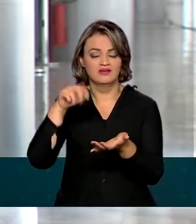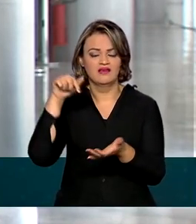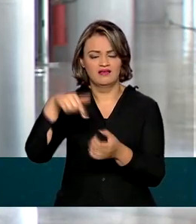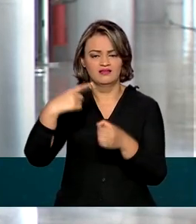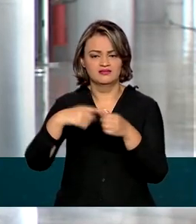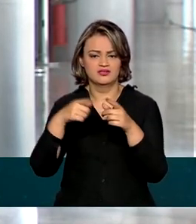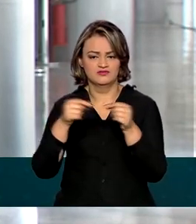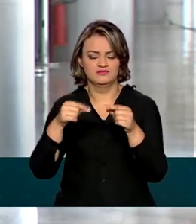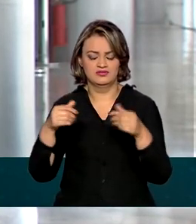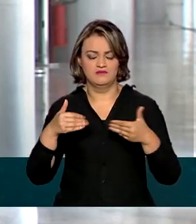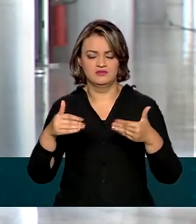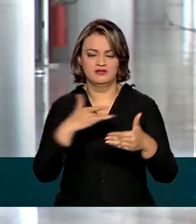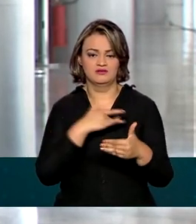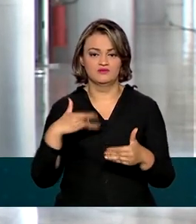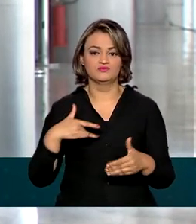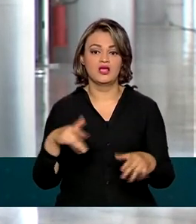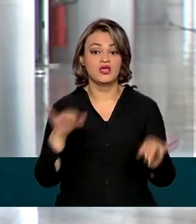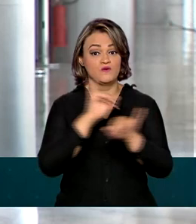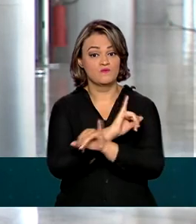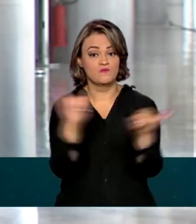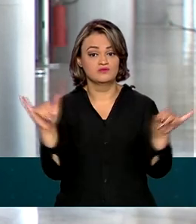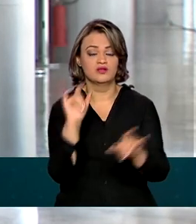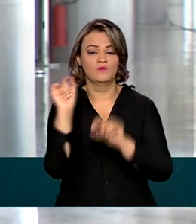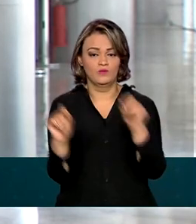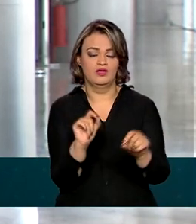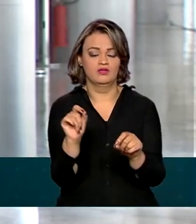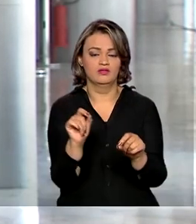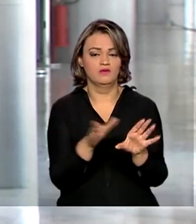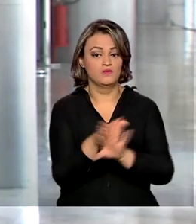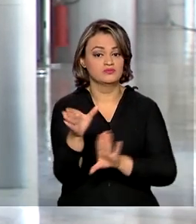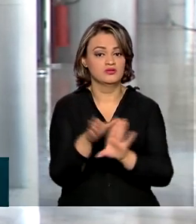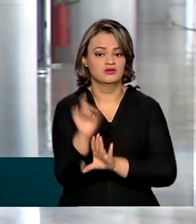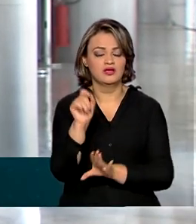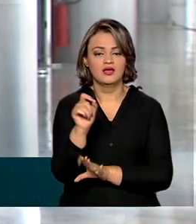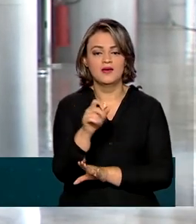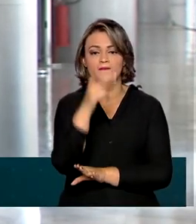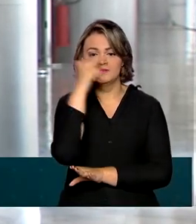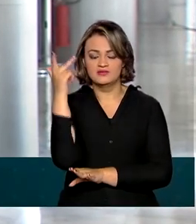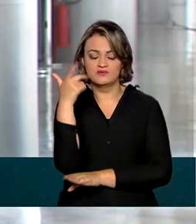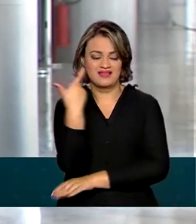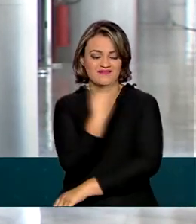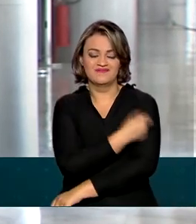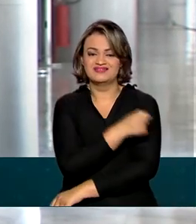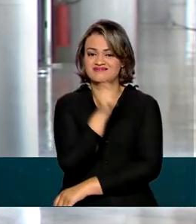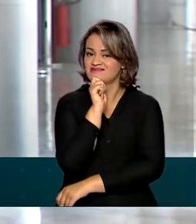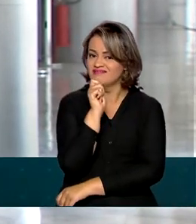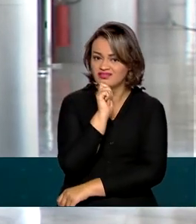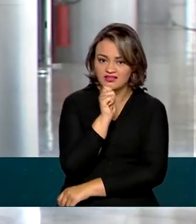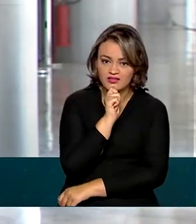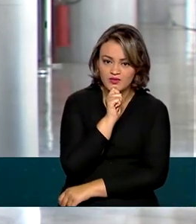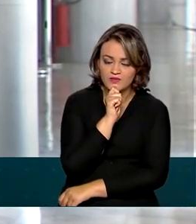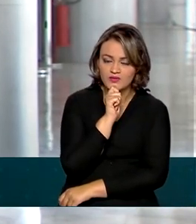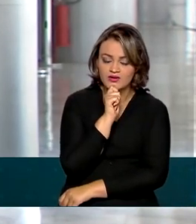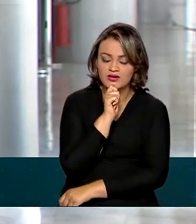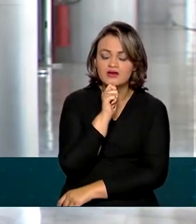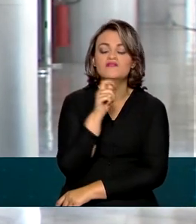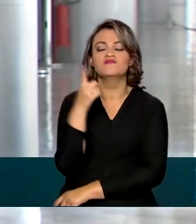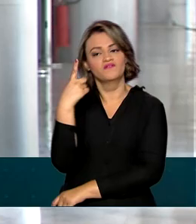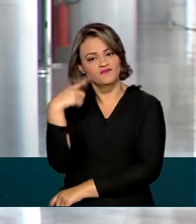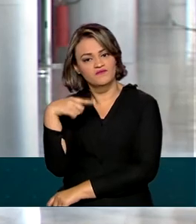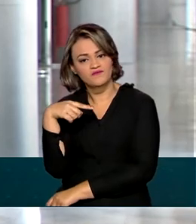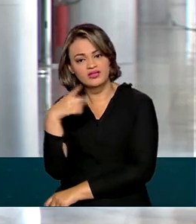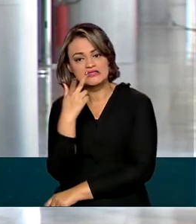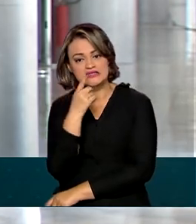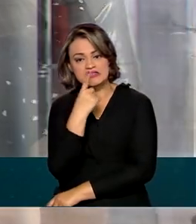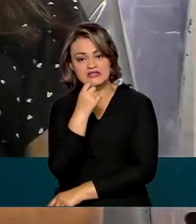aqui em Brasília. E a orientação do Ministério da Saúde é pra quem ainda não tomou nenhuma dose da vacina contra a Covid-19 que faça essa